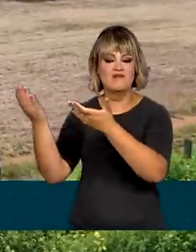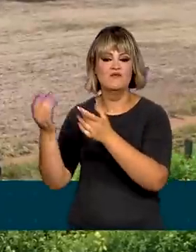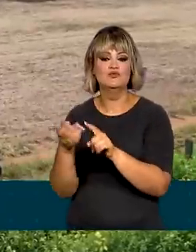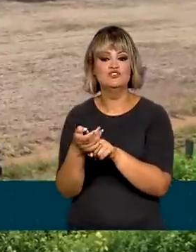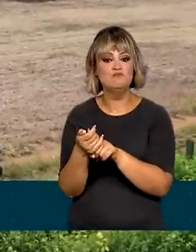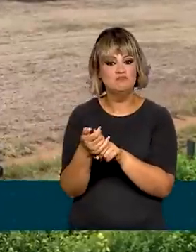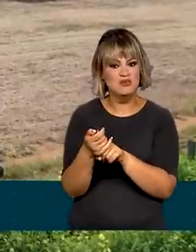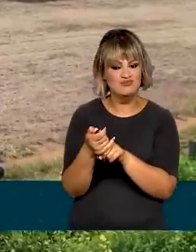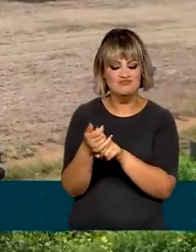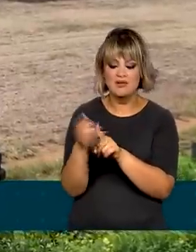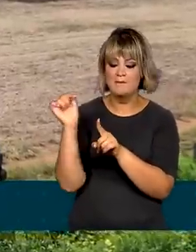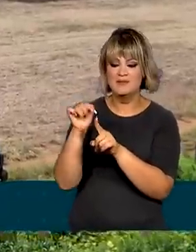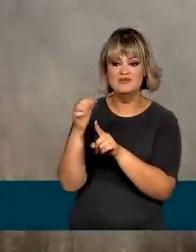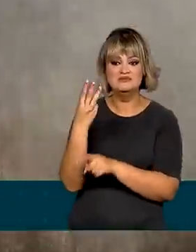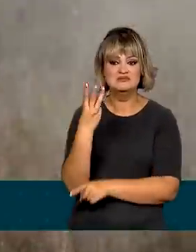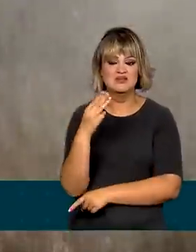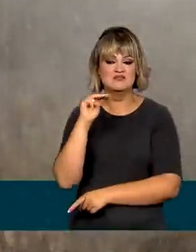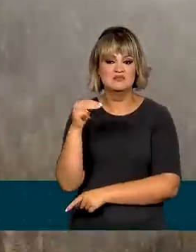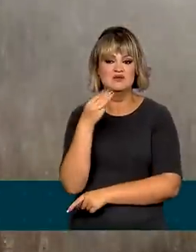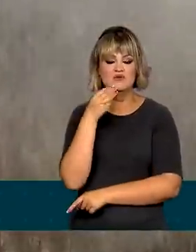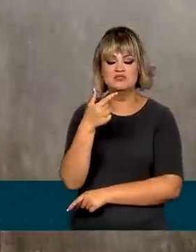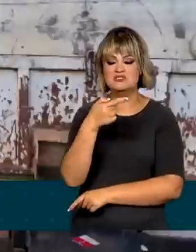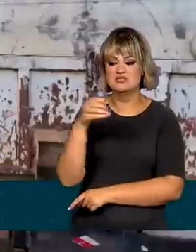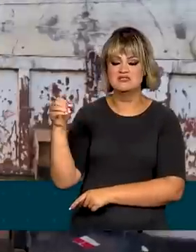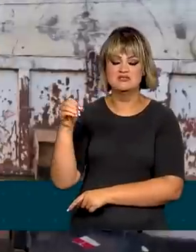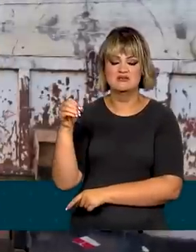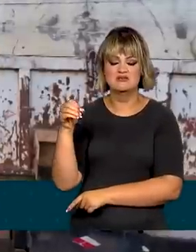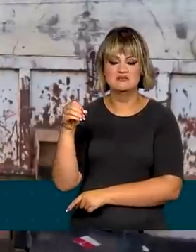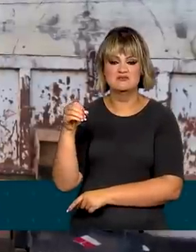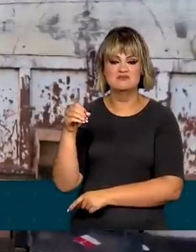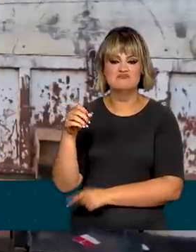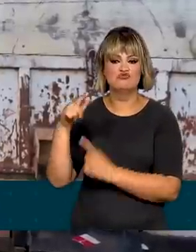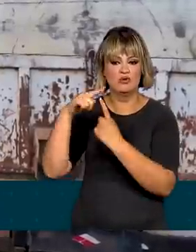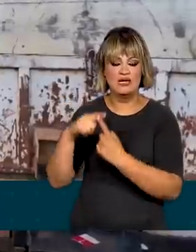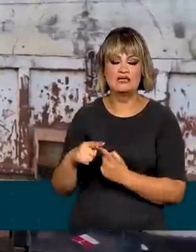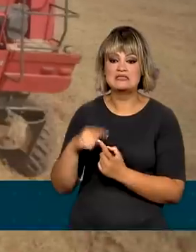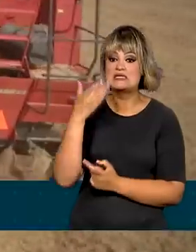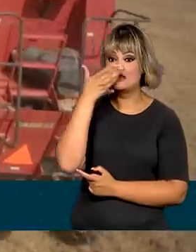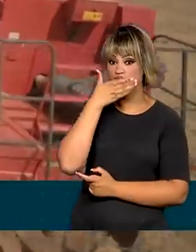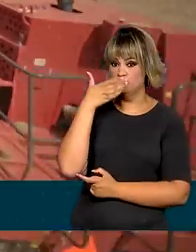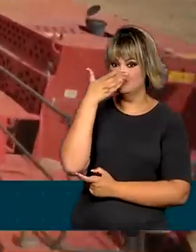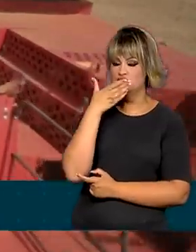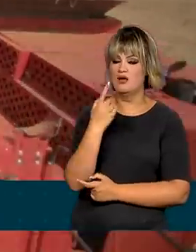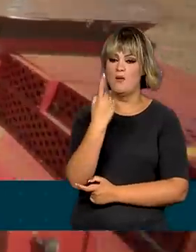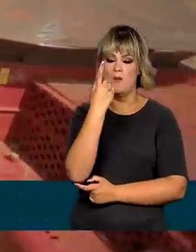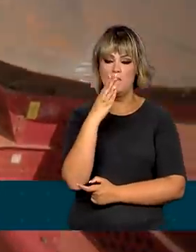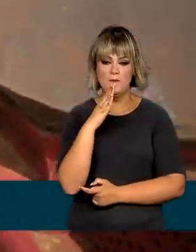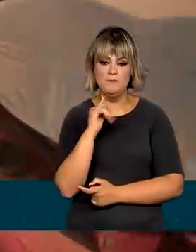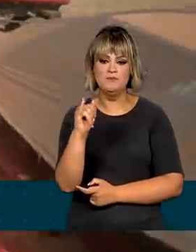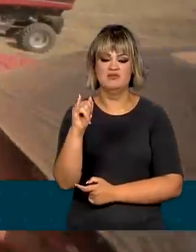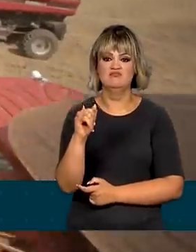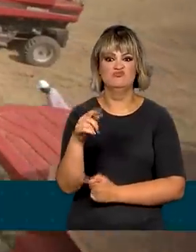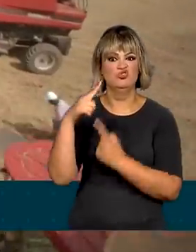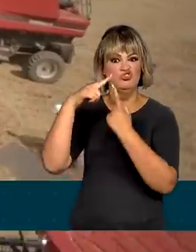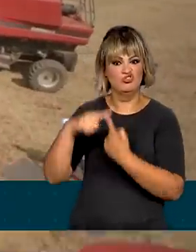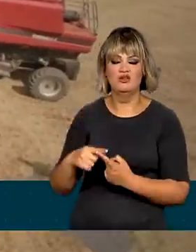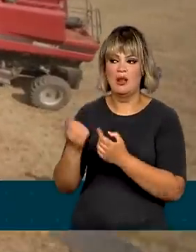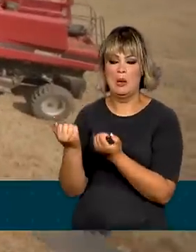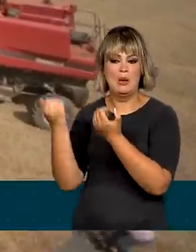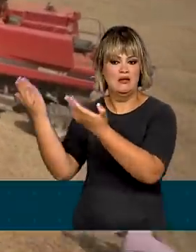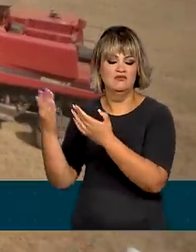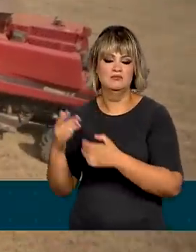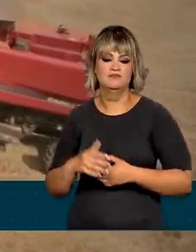milho, com mais de 3 milhões e 700 mil toneladas, e de açúcar, com 1 milhão e 300 mil toneladas. Também